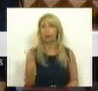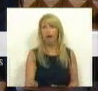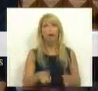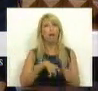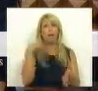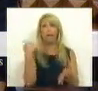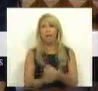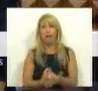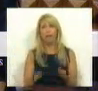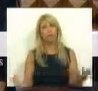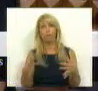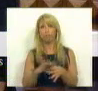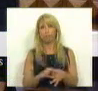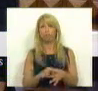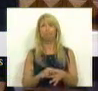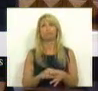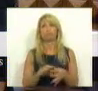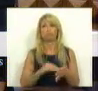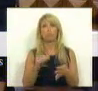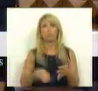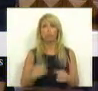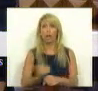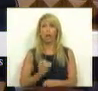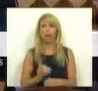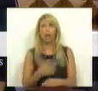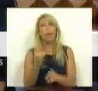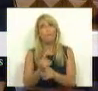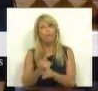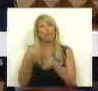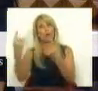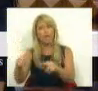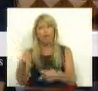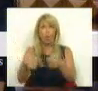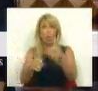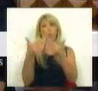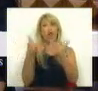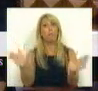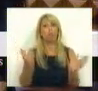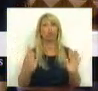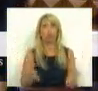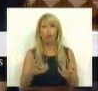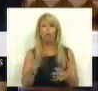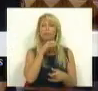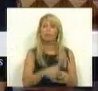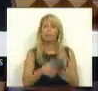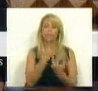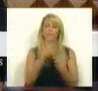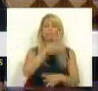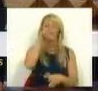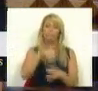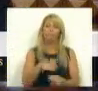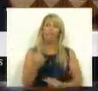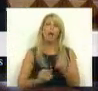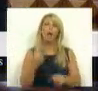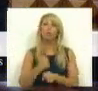desses vínculos laborais, não obstante ter sido aberto um concurso que, como aqui já foi dito, permitirá incluir alguns destes profissionais.